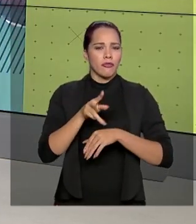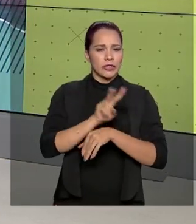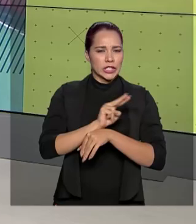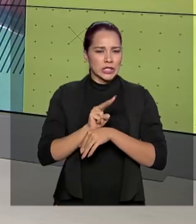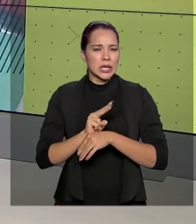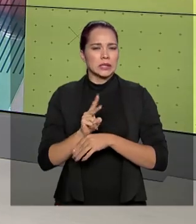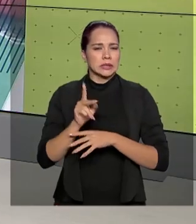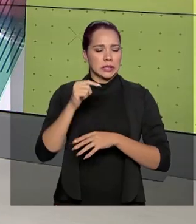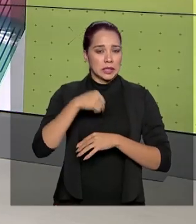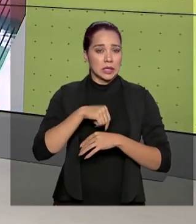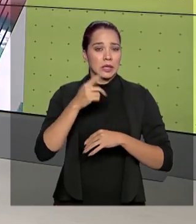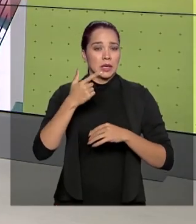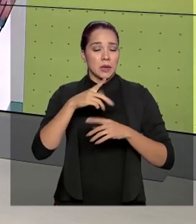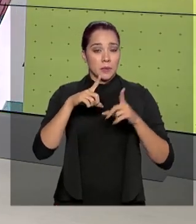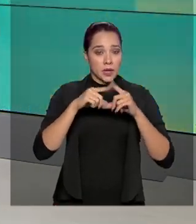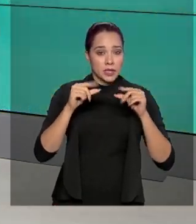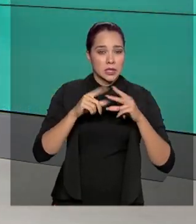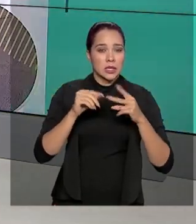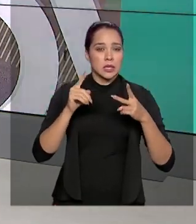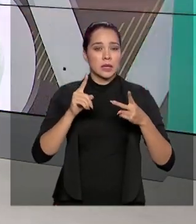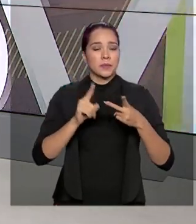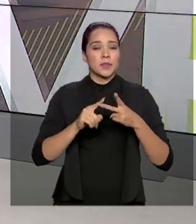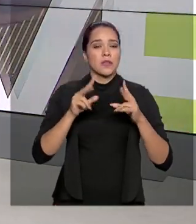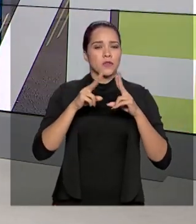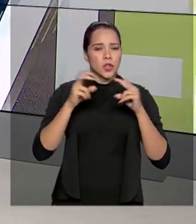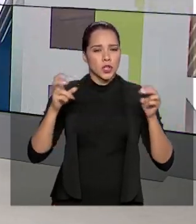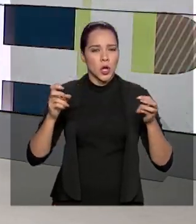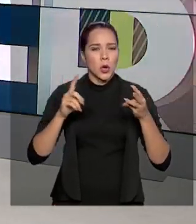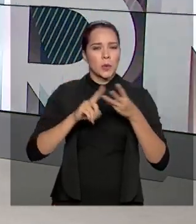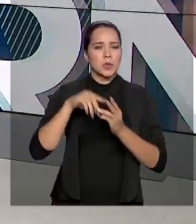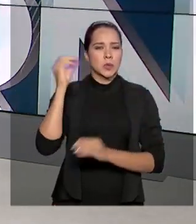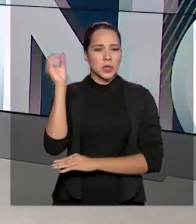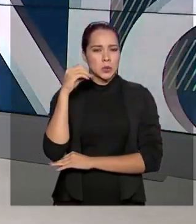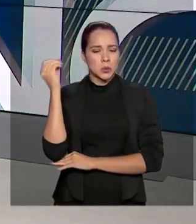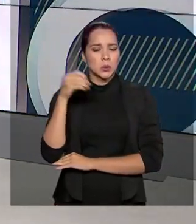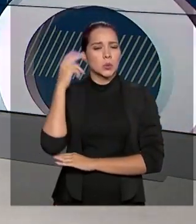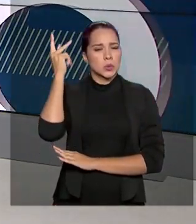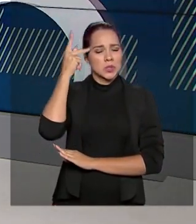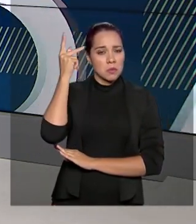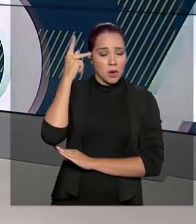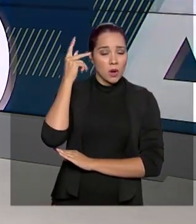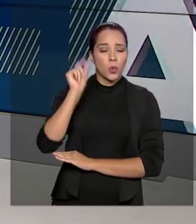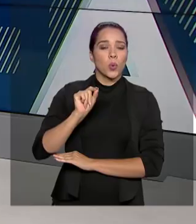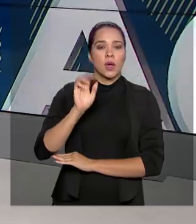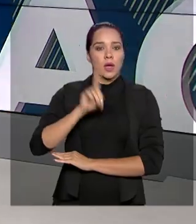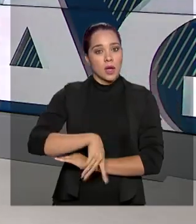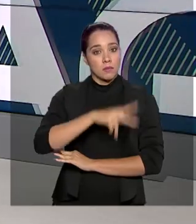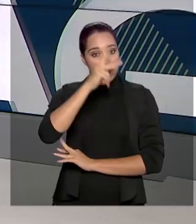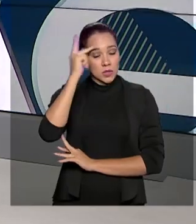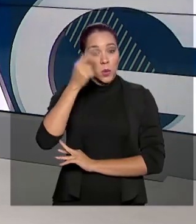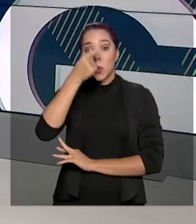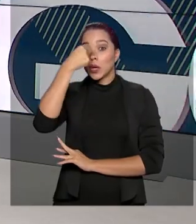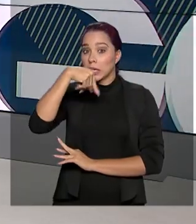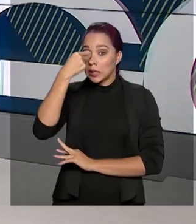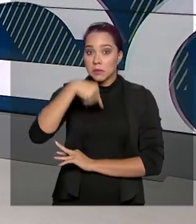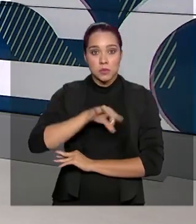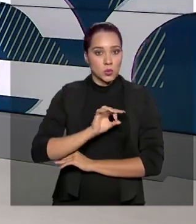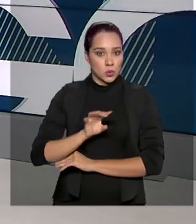no Distrito Federal, em Santa Catarina, Minas Gerais, Rio Grande do Sul e em São Paulo, eram de pessoas com gripe.